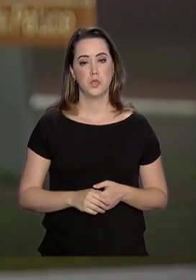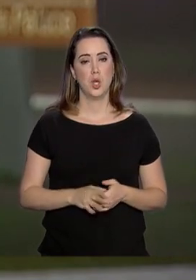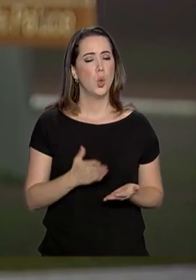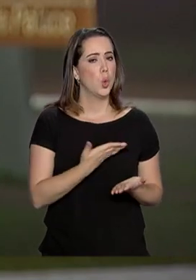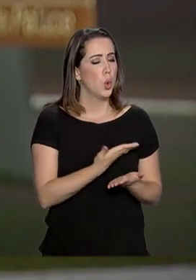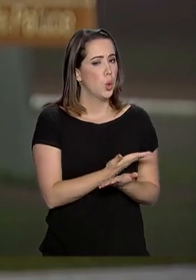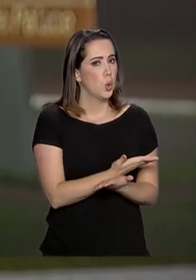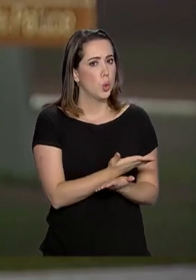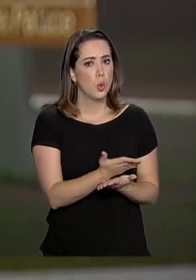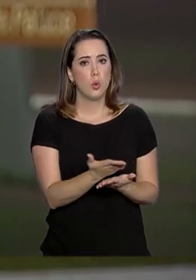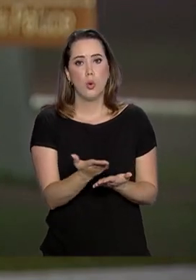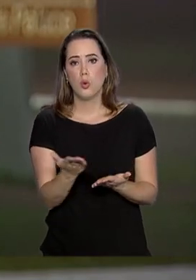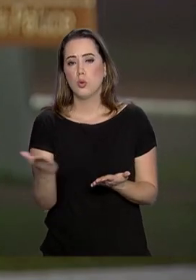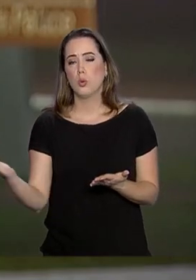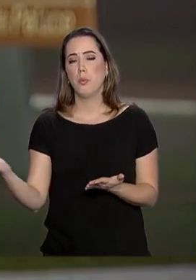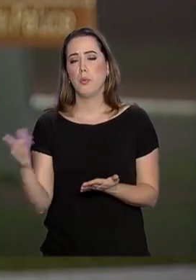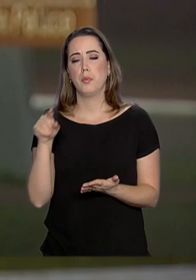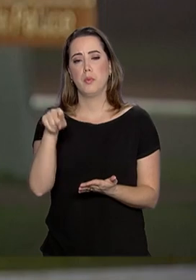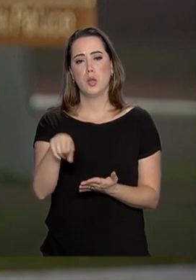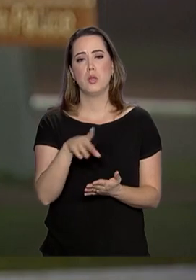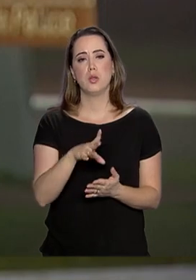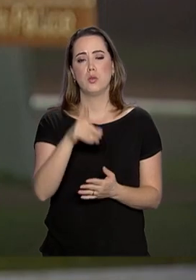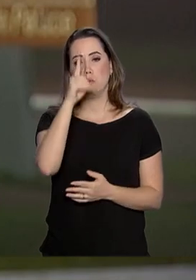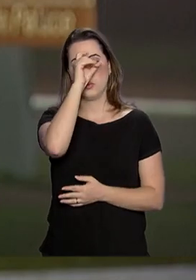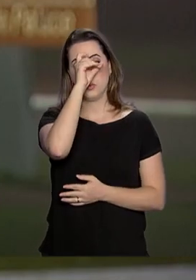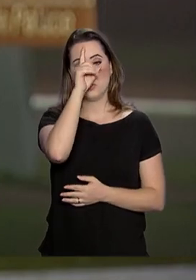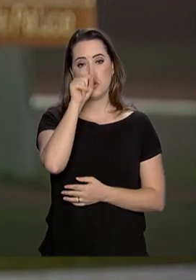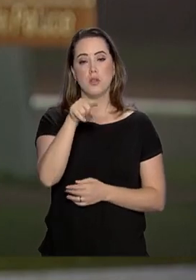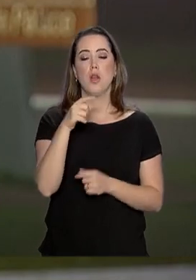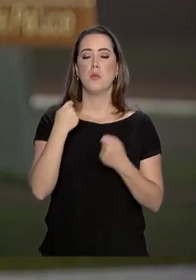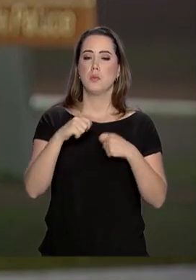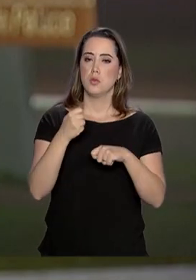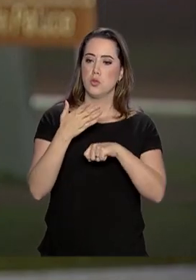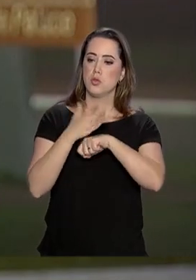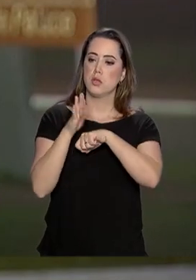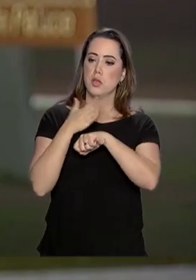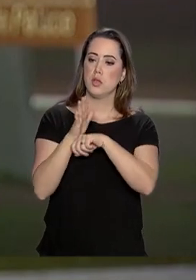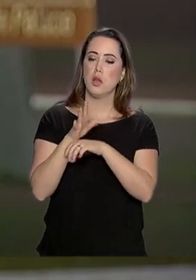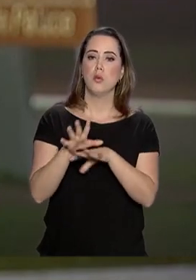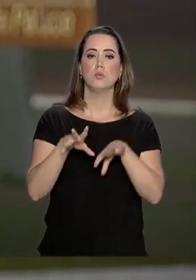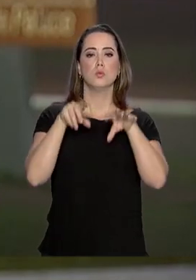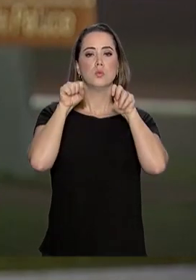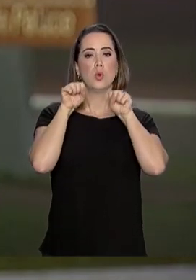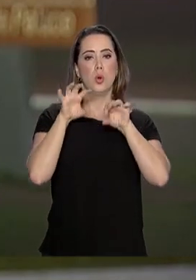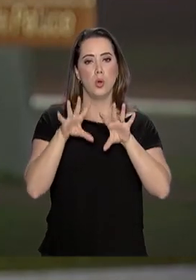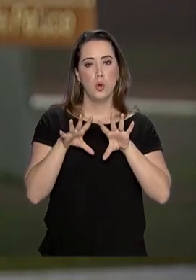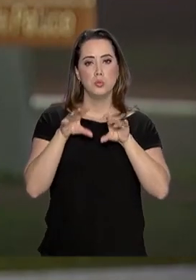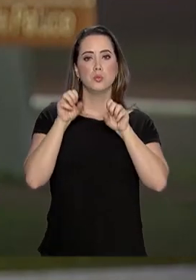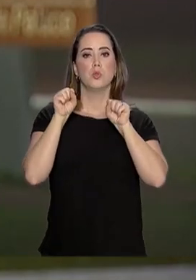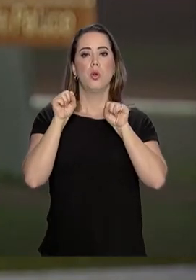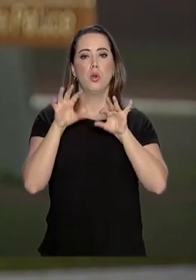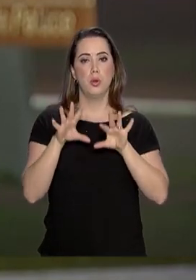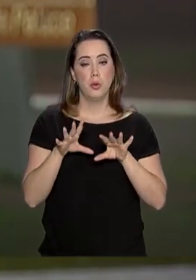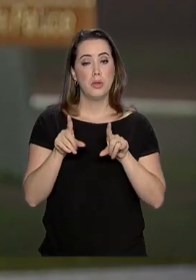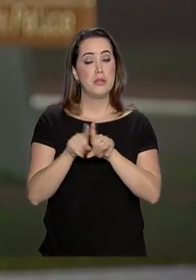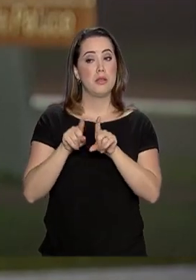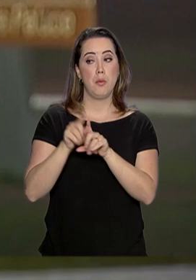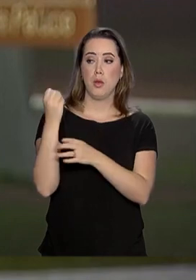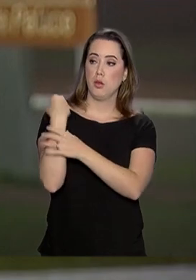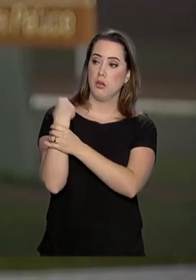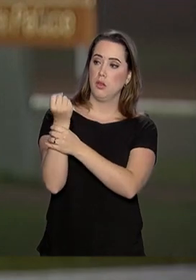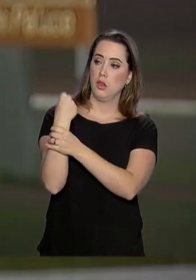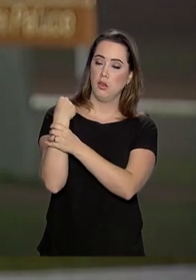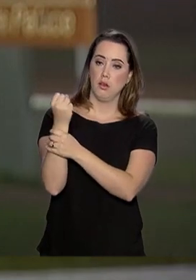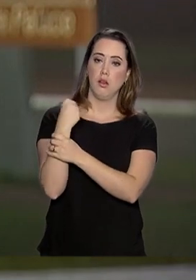da internação, o presidente fez fisioterapia, tanto motora quanto respiratória, alternando também com